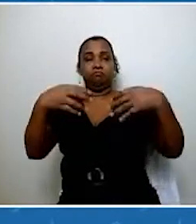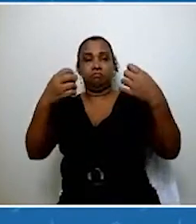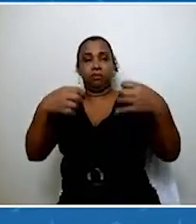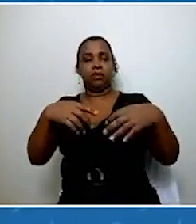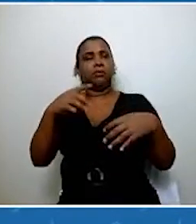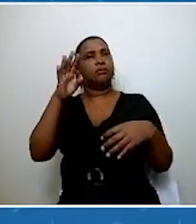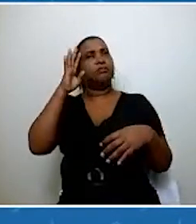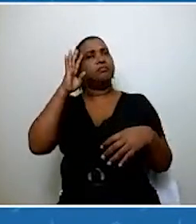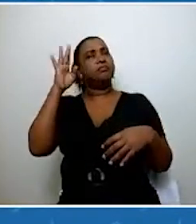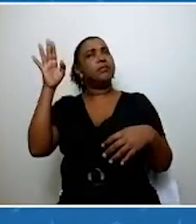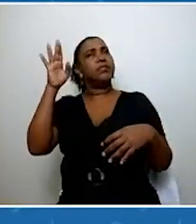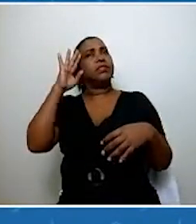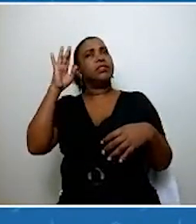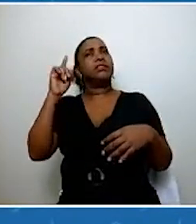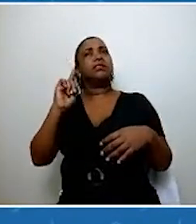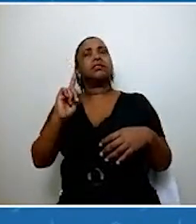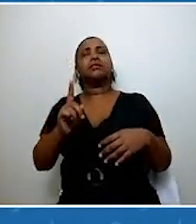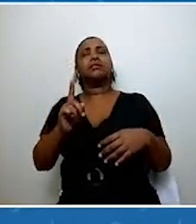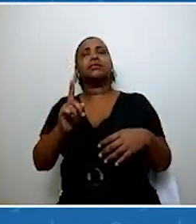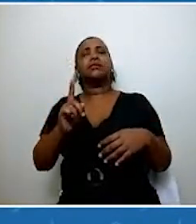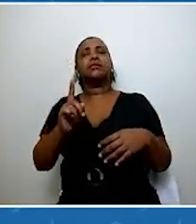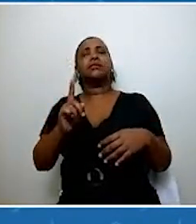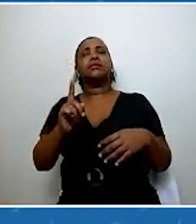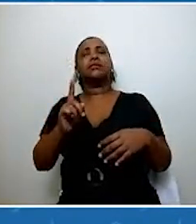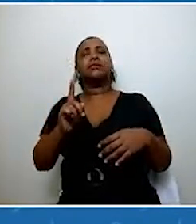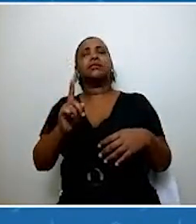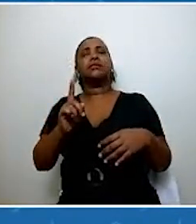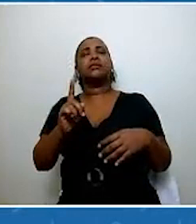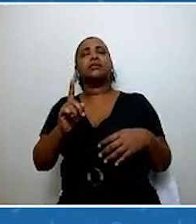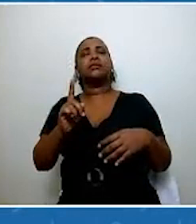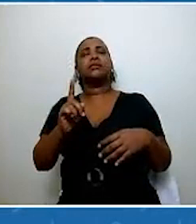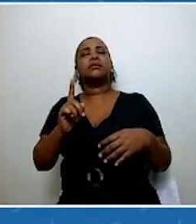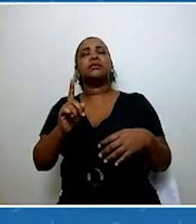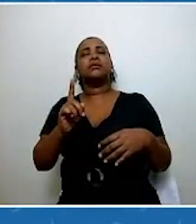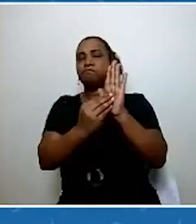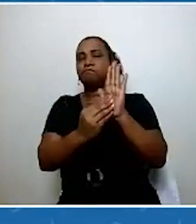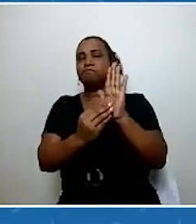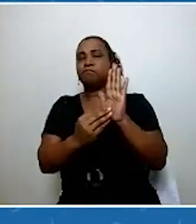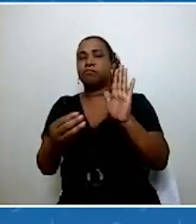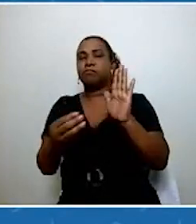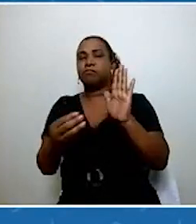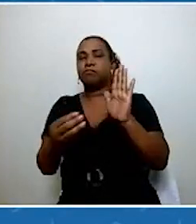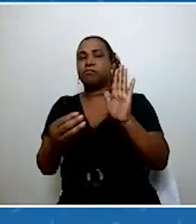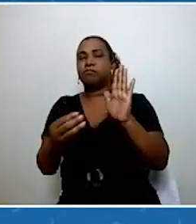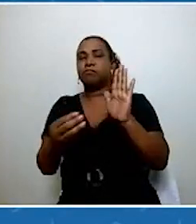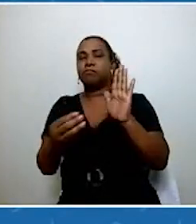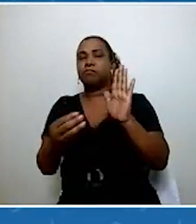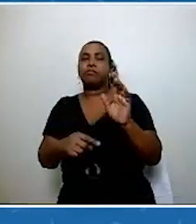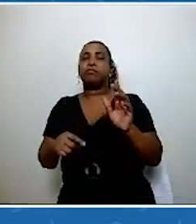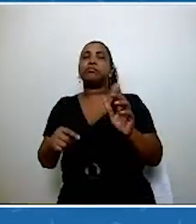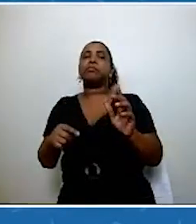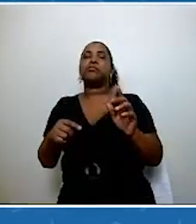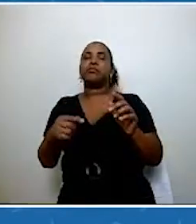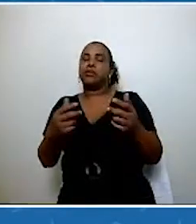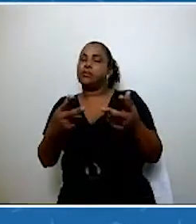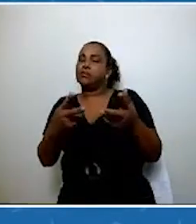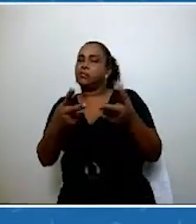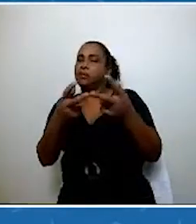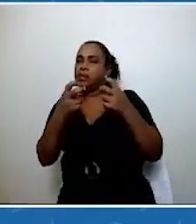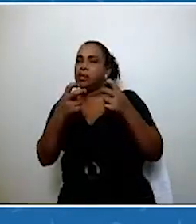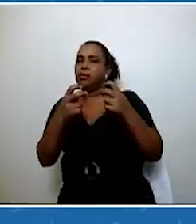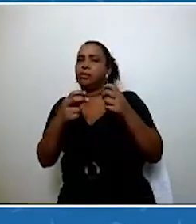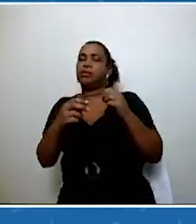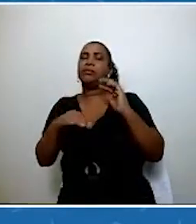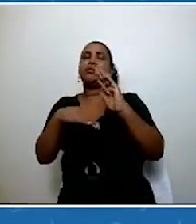atualizado um registro, isso é fundamental, a gente foi descobrindo no nosso processo, na nossa boa prática, que é preciso que a gente